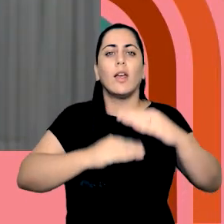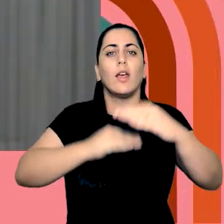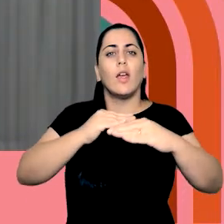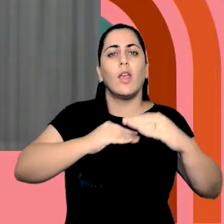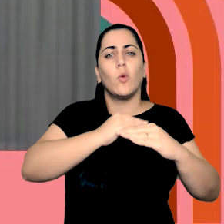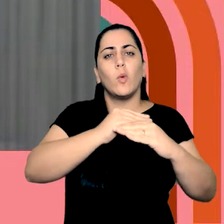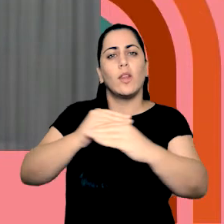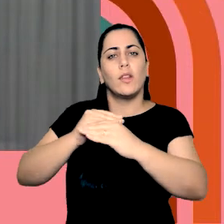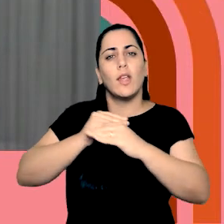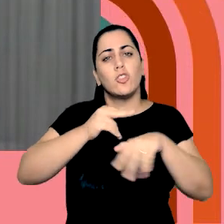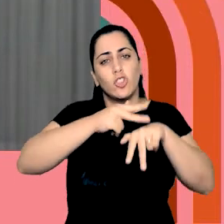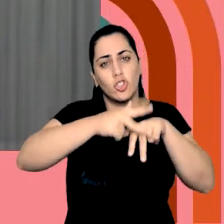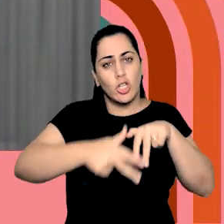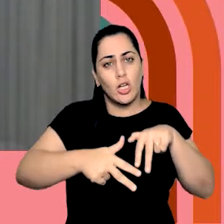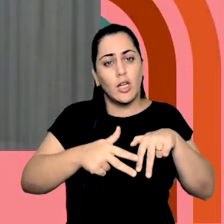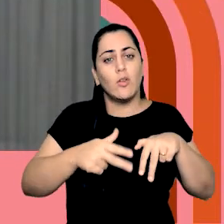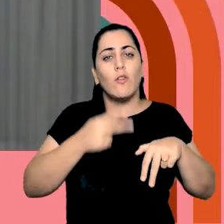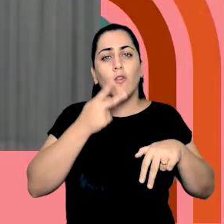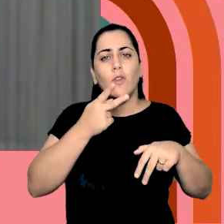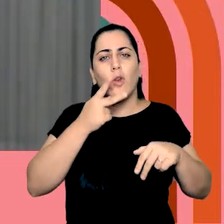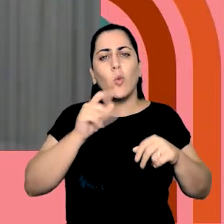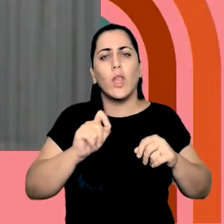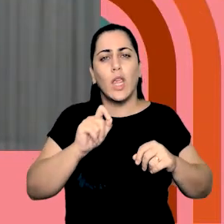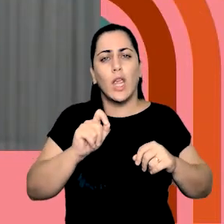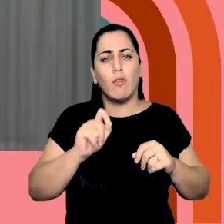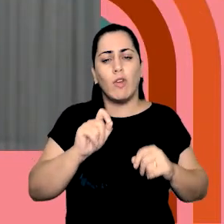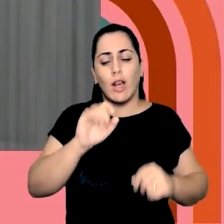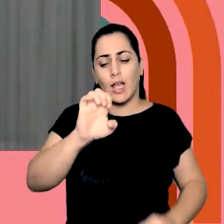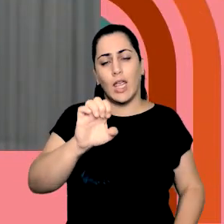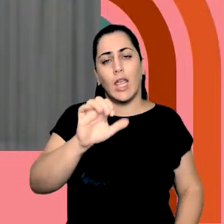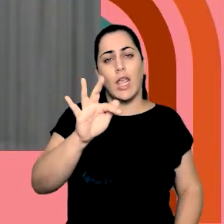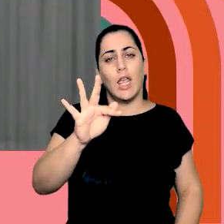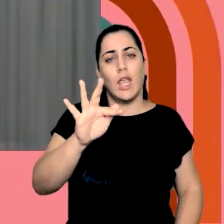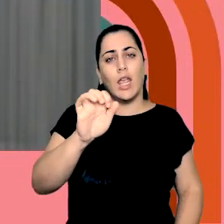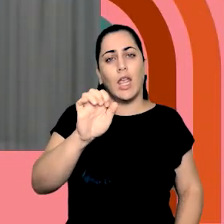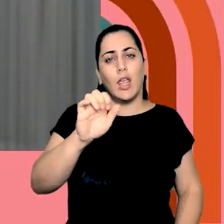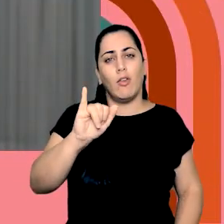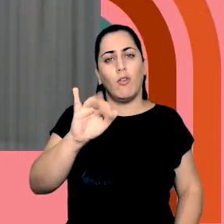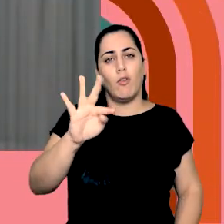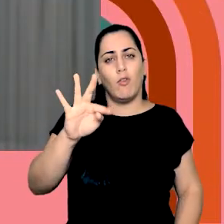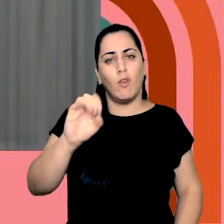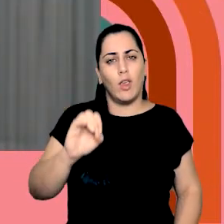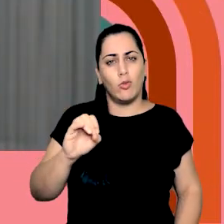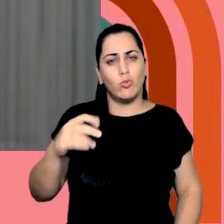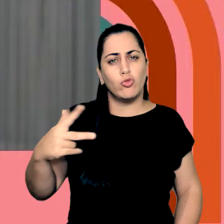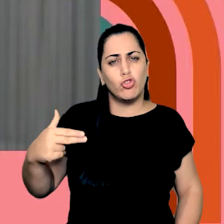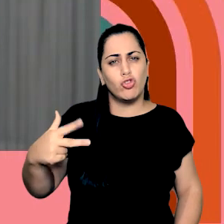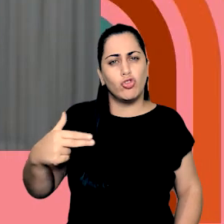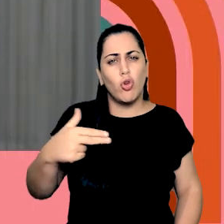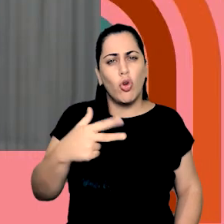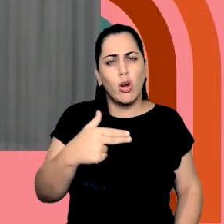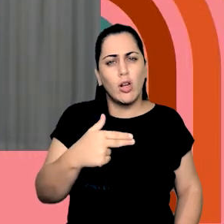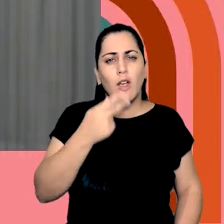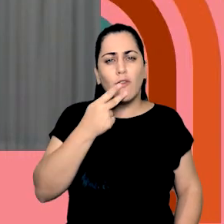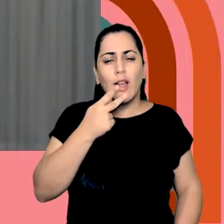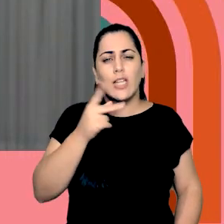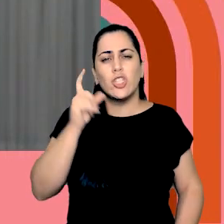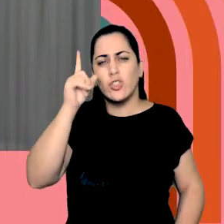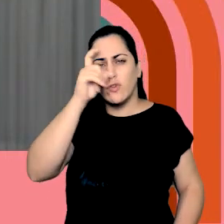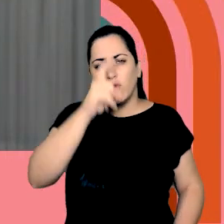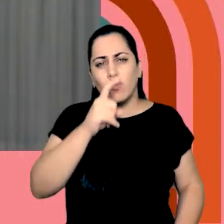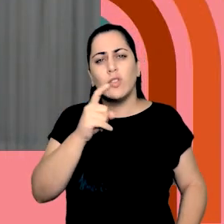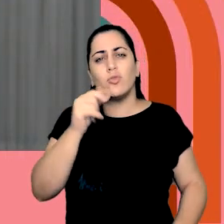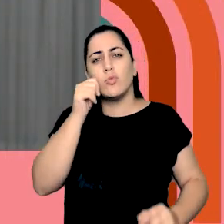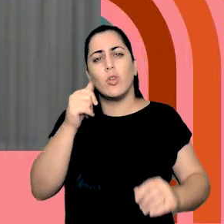USP, ela comenta sobre um efeito tesoura. Ela chama de efeito tesoura, que seria um efeito que dificulta o acesso